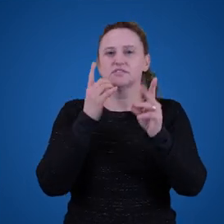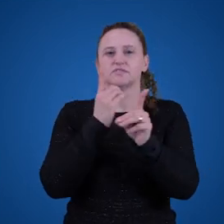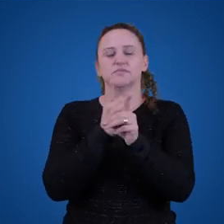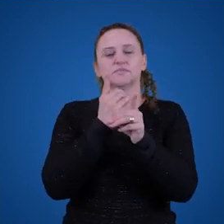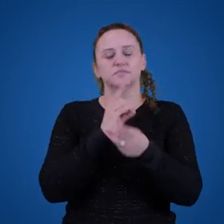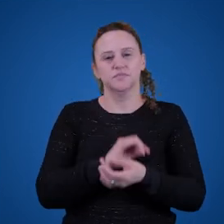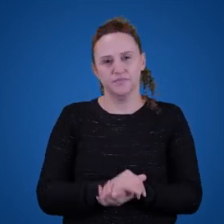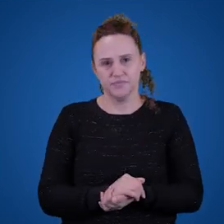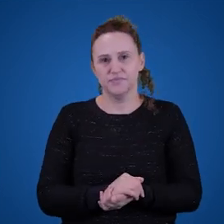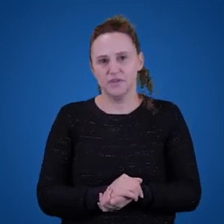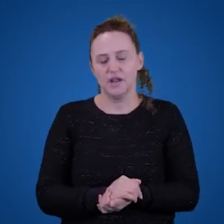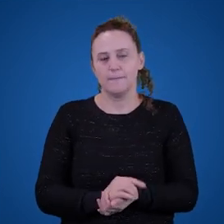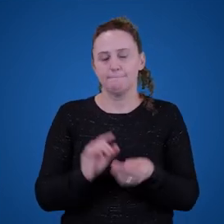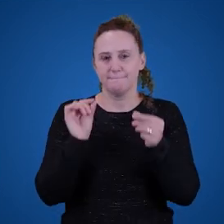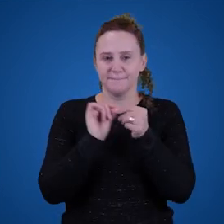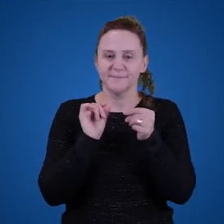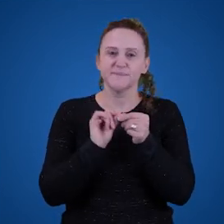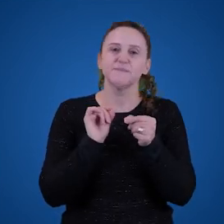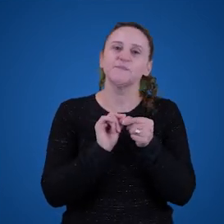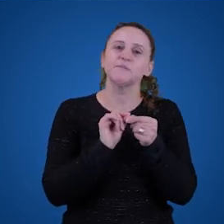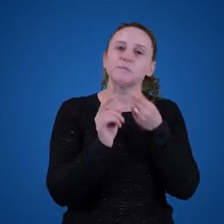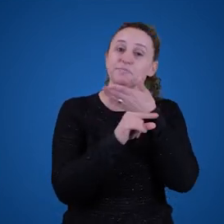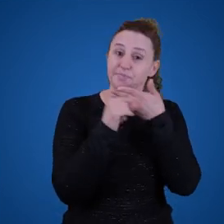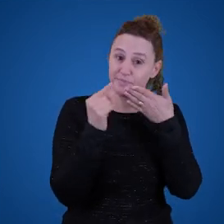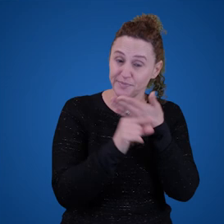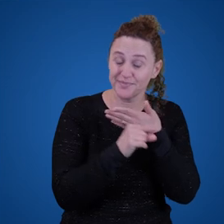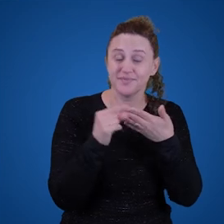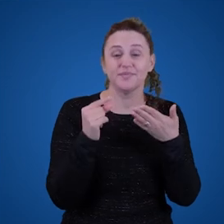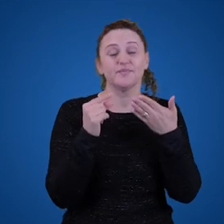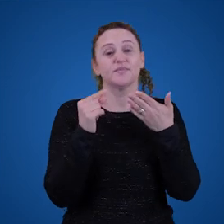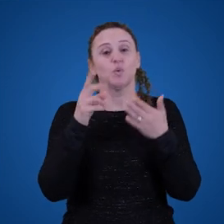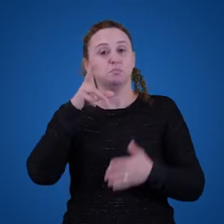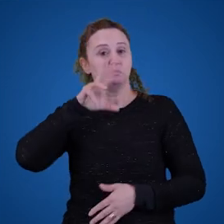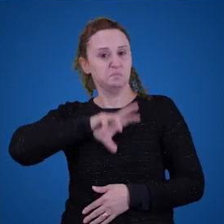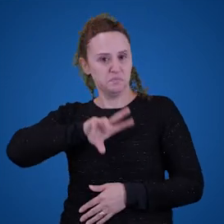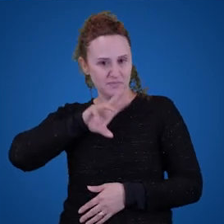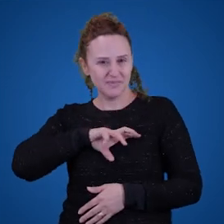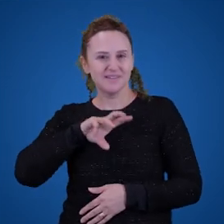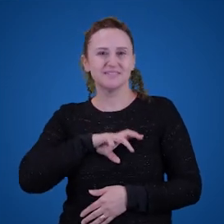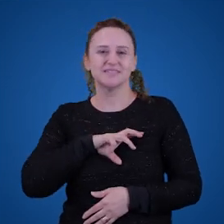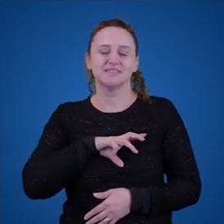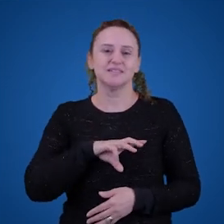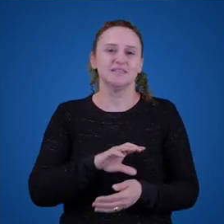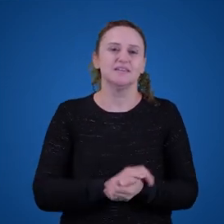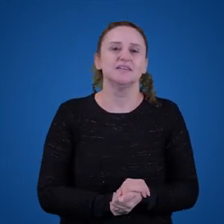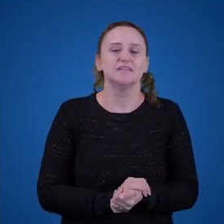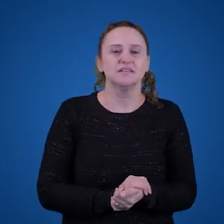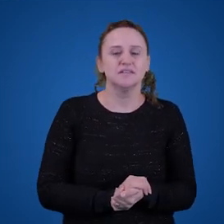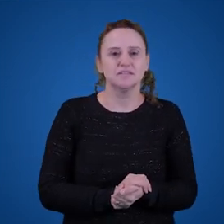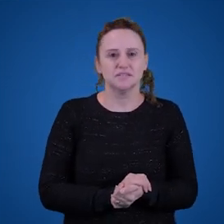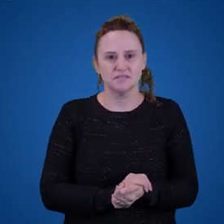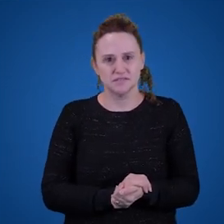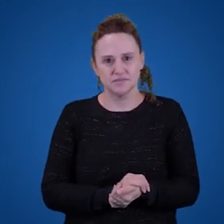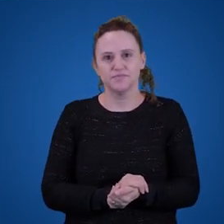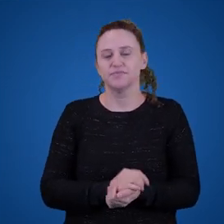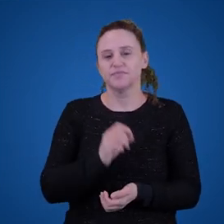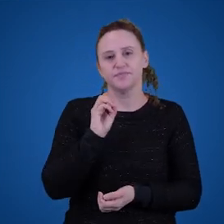por autores portugueses. Certo? Essa é uma referência bibliográfica em português relevante. Então,